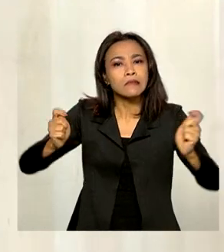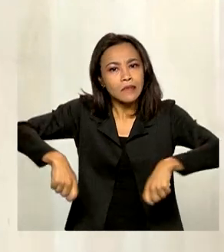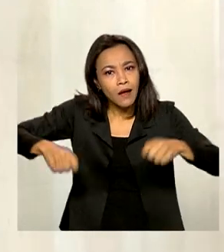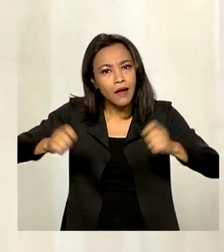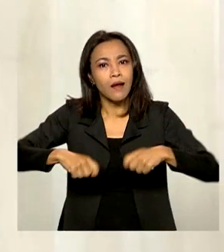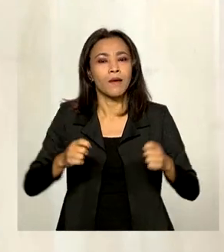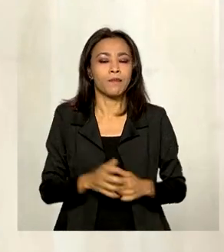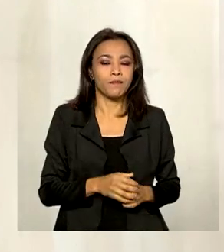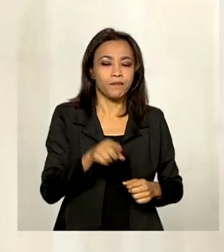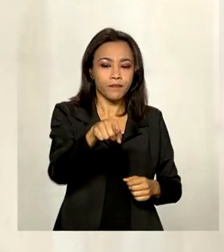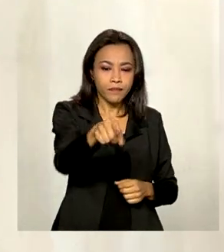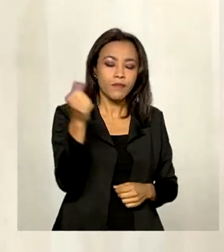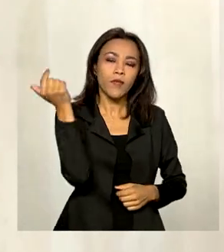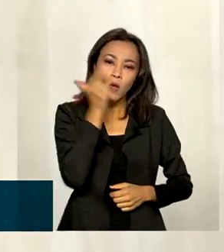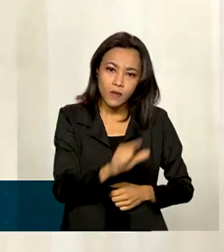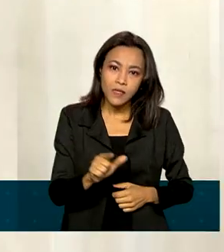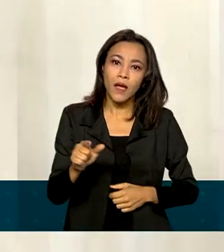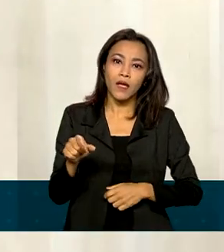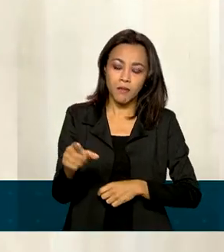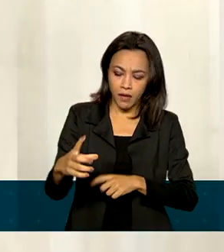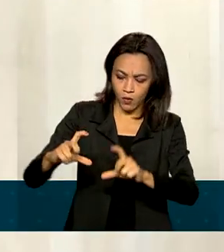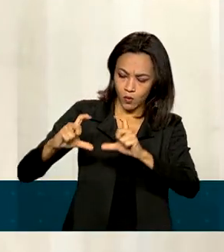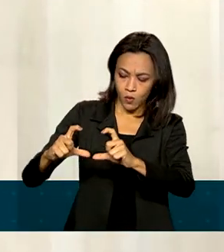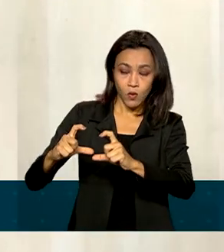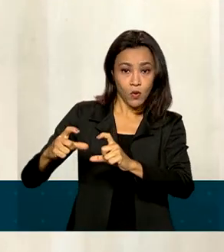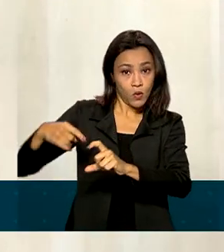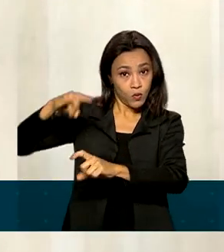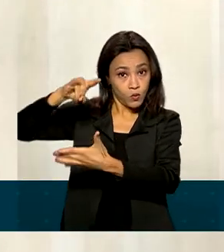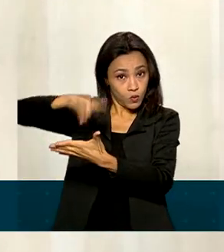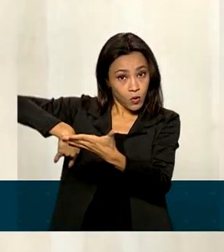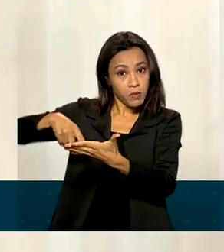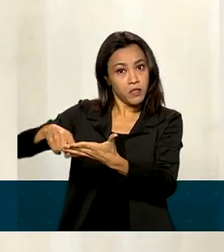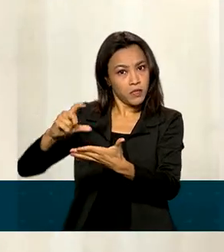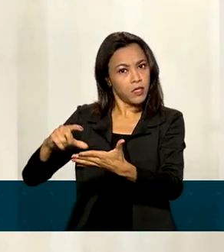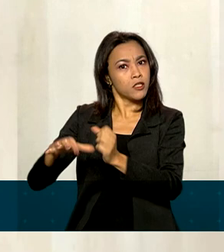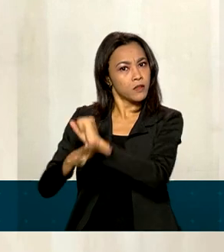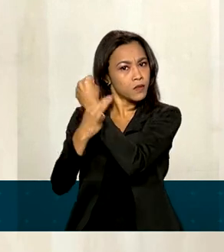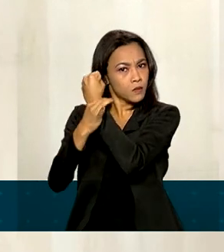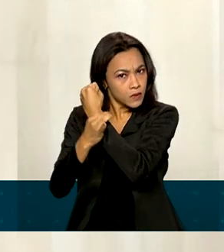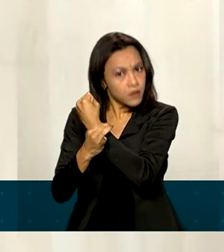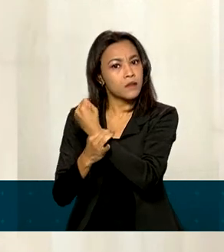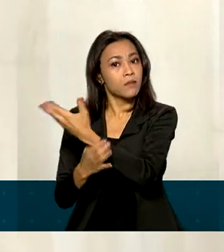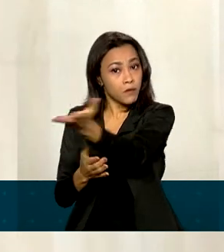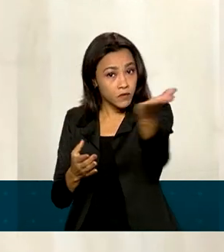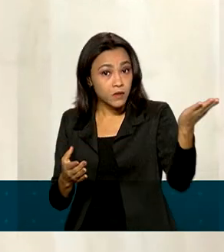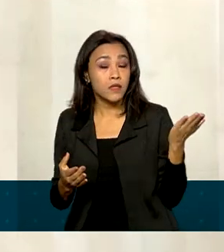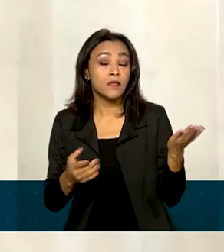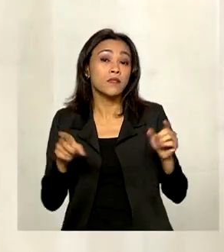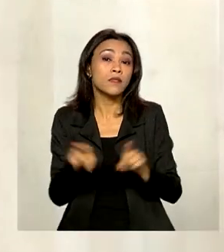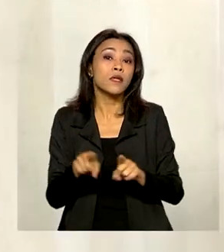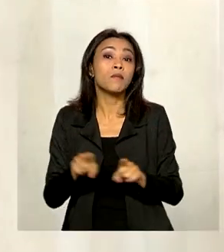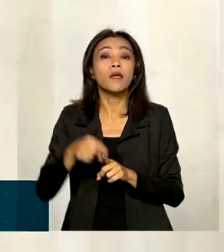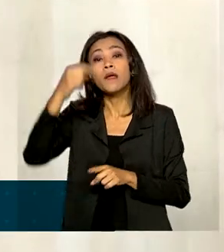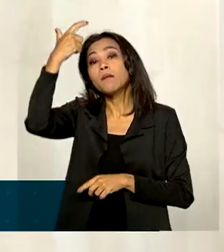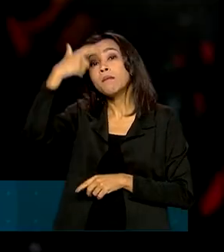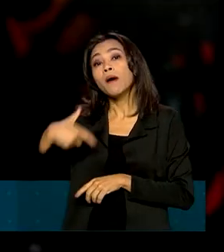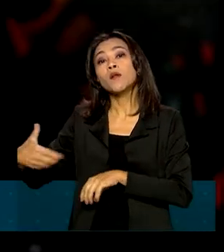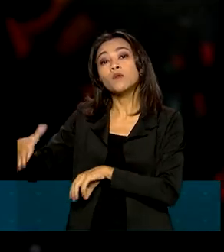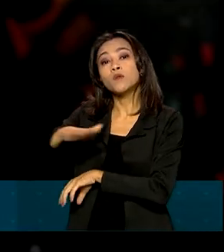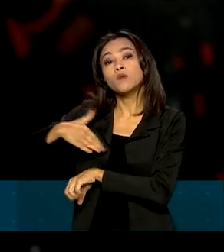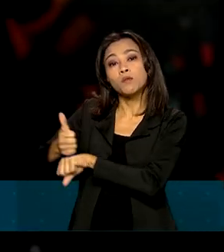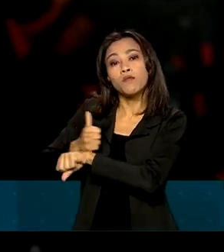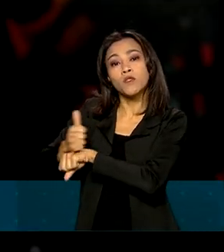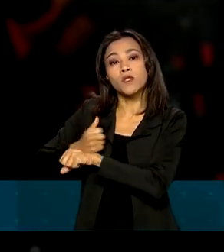verificar a autenticidade dos documentos, trazendo segurança para você, usuário, e também para os agentes de fiscalização.